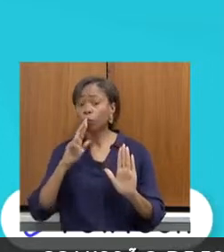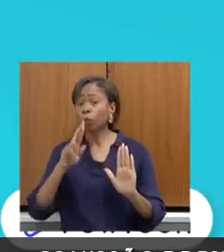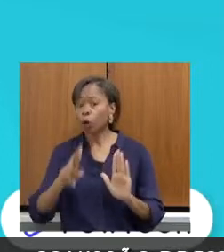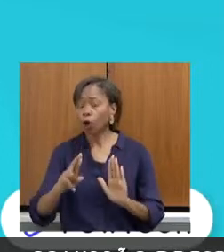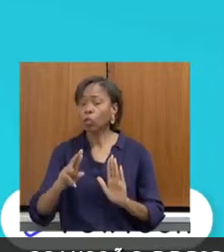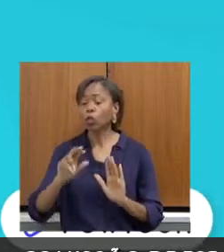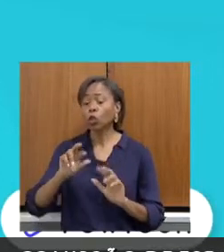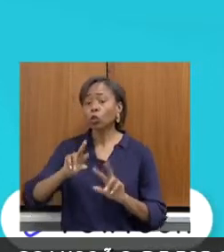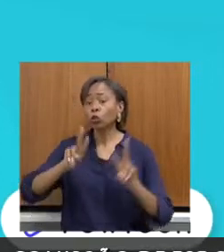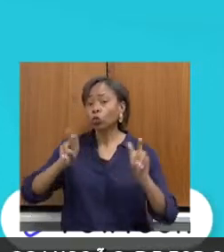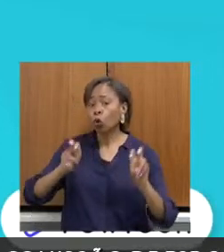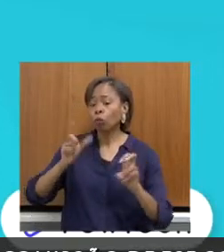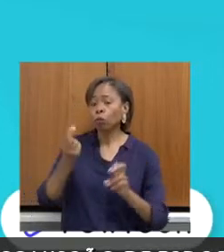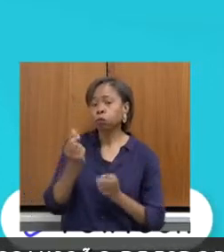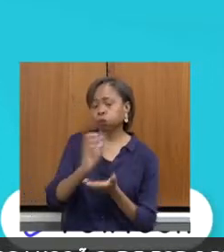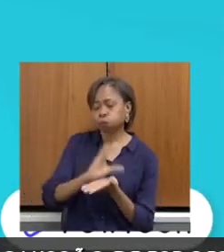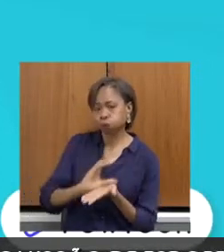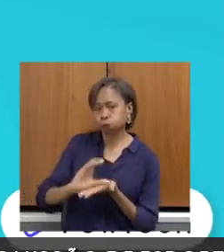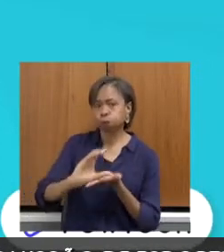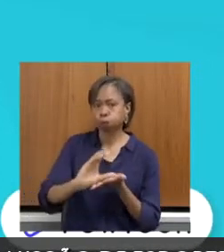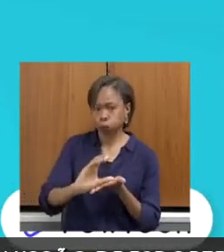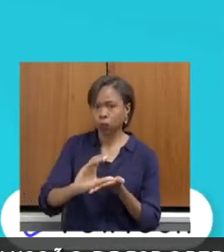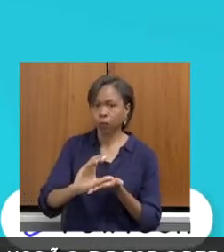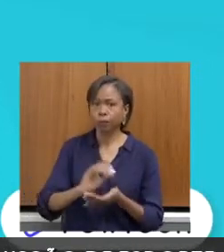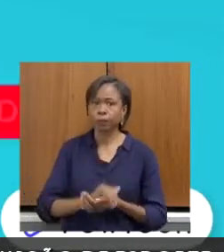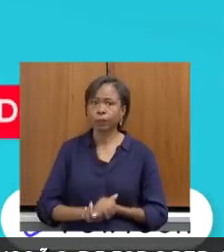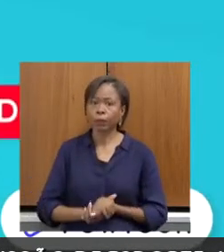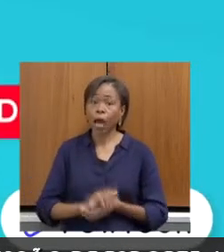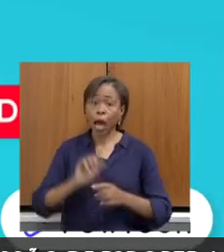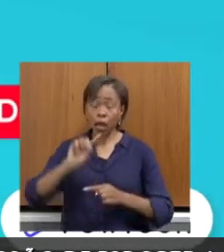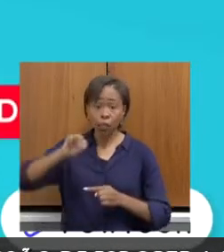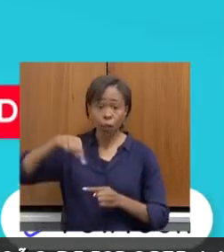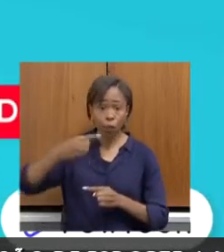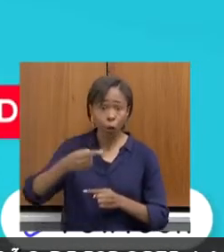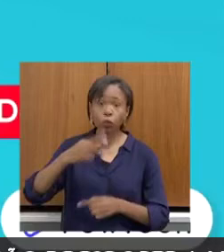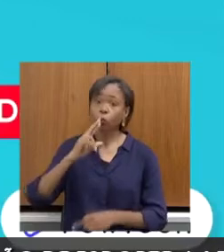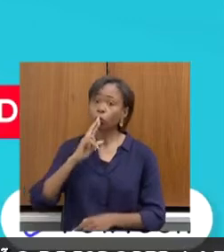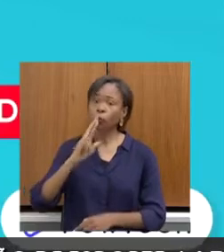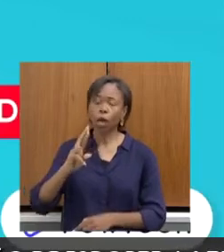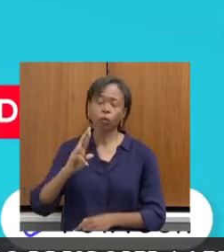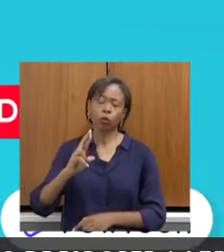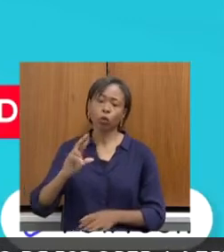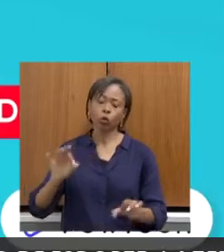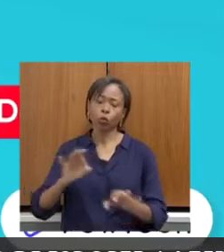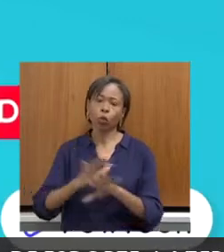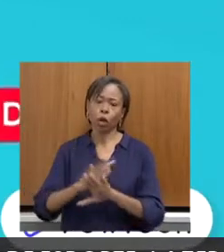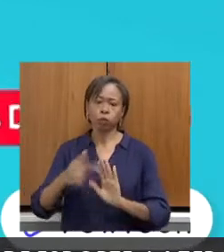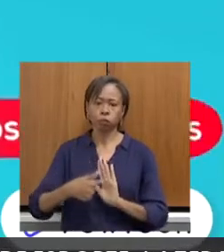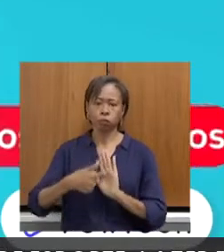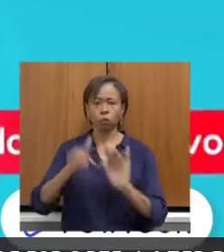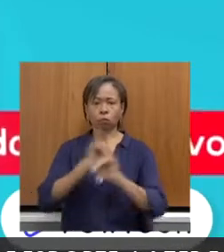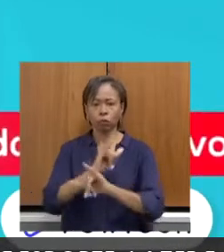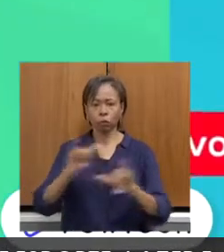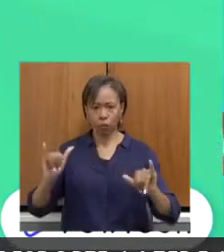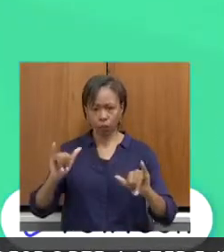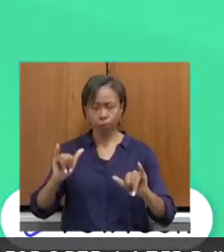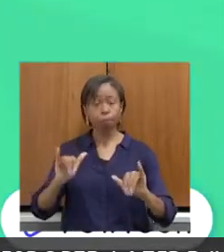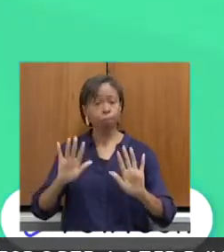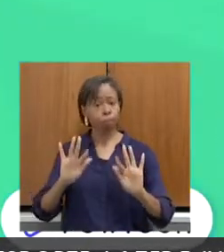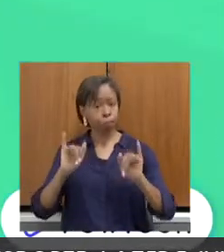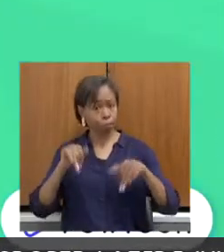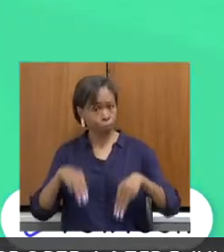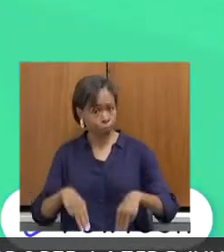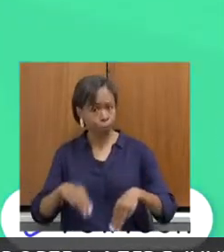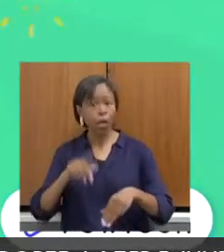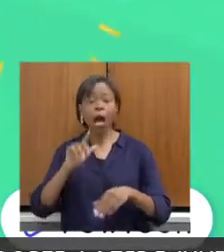recursos do ICMS esportivo, para, por fim, publicar os resultados definitivos do mecanismo. Finalmente, é